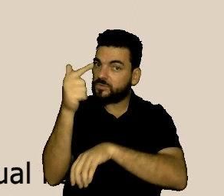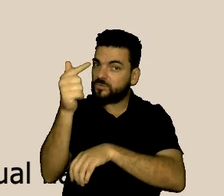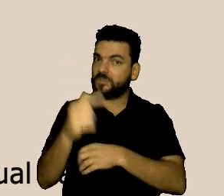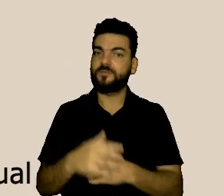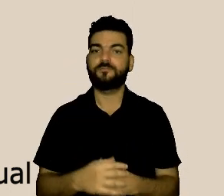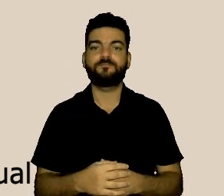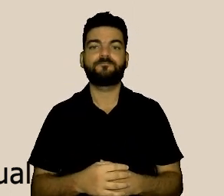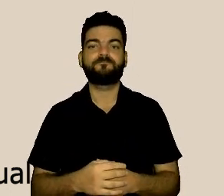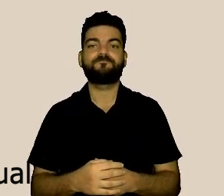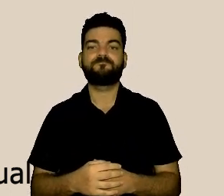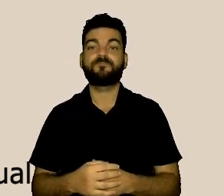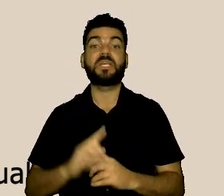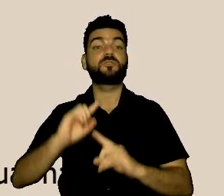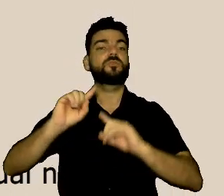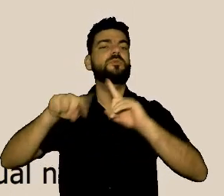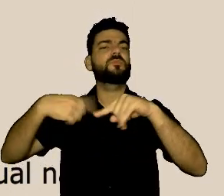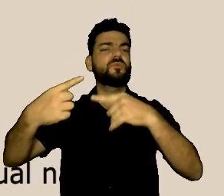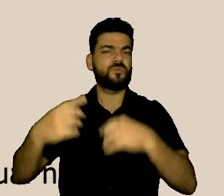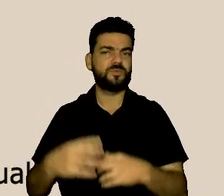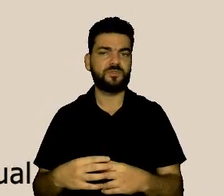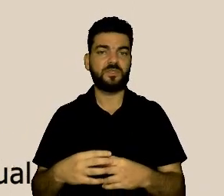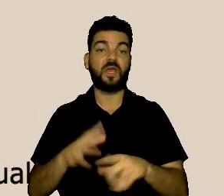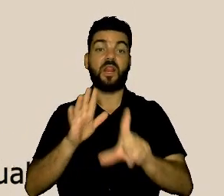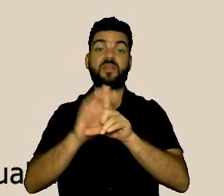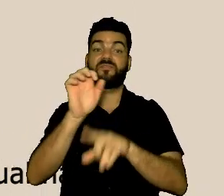decreto 94-92,